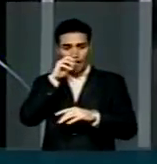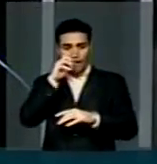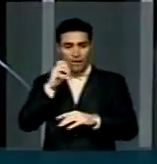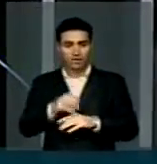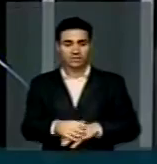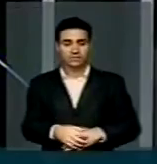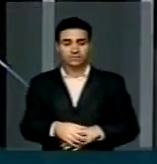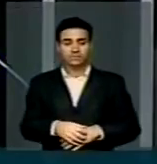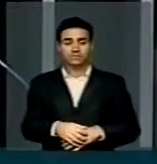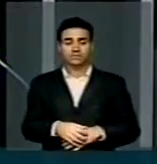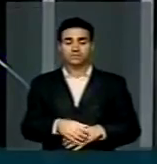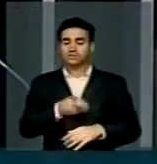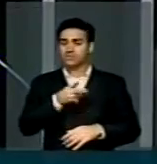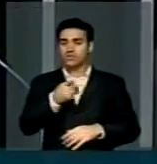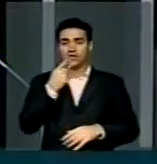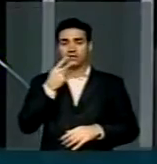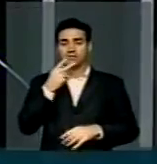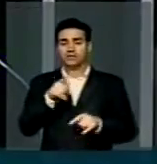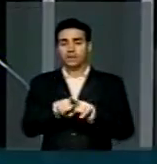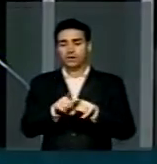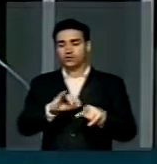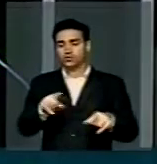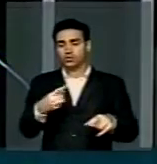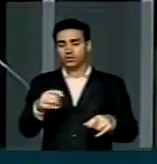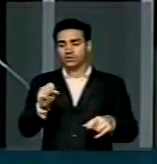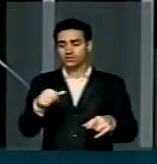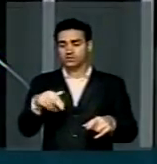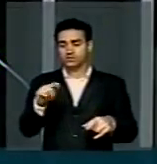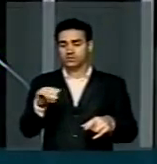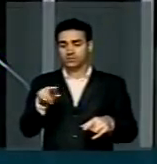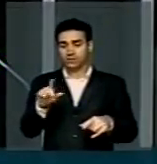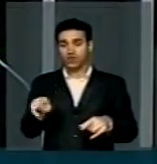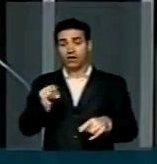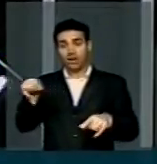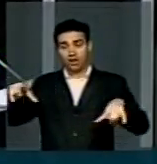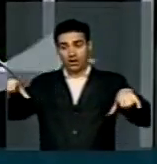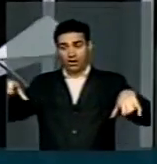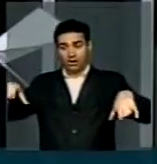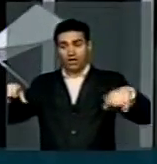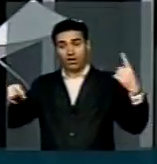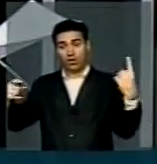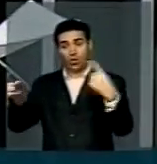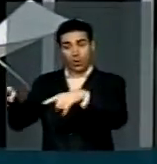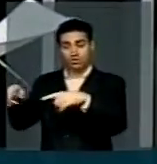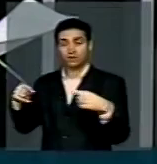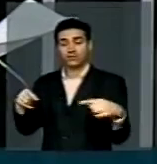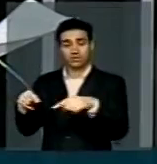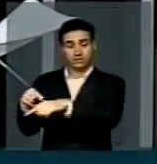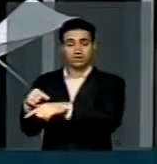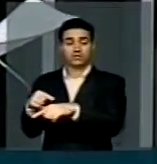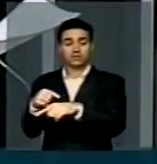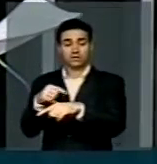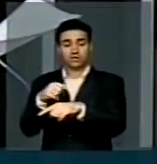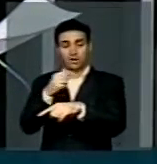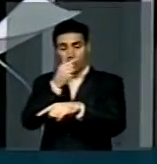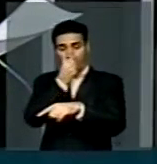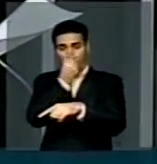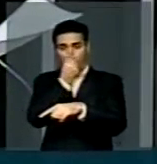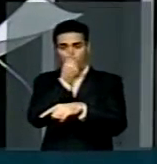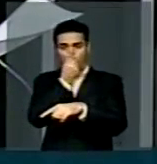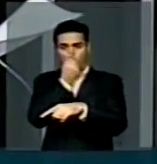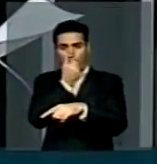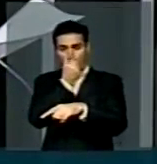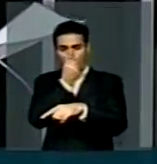não, nem com ele, nem com o João Saldanha, ataque para lá, o adversário é lá, e nosso time era só filosofia, né,